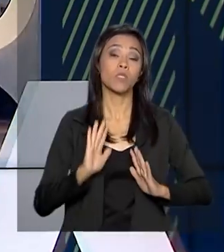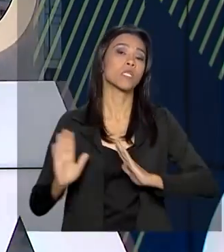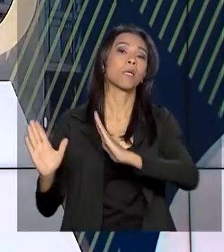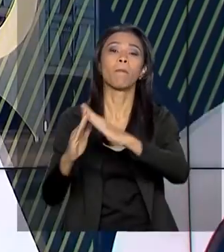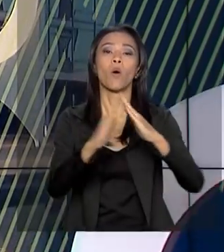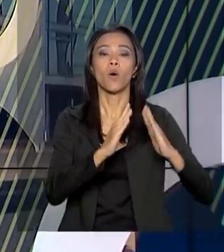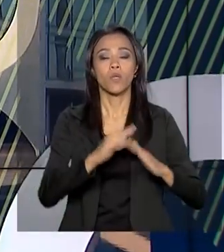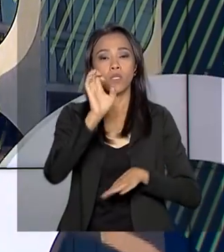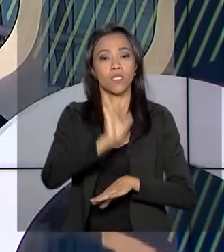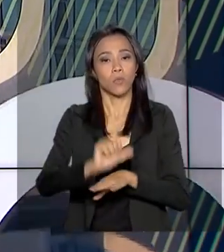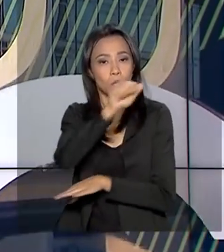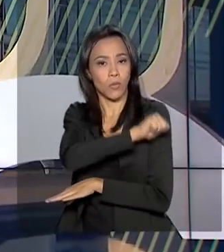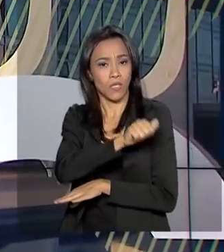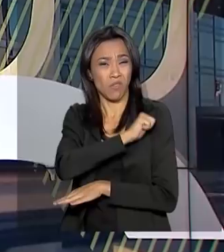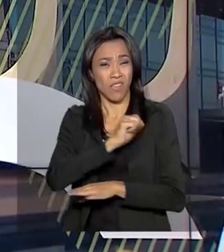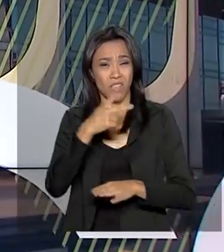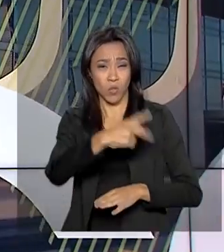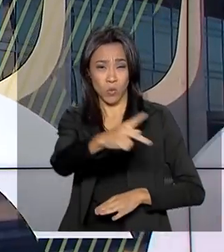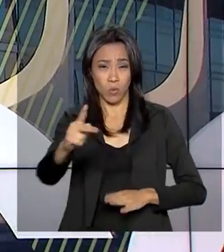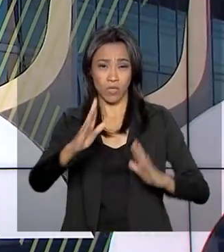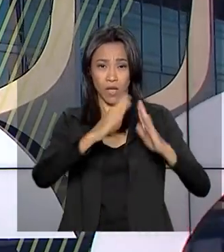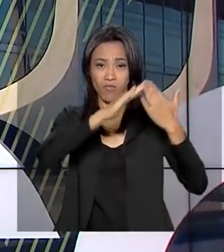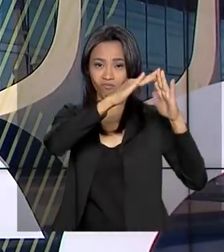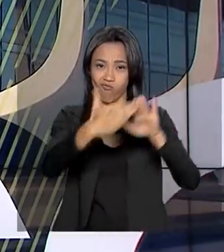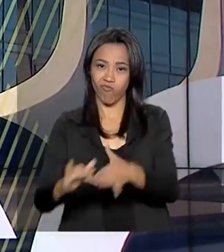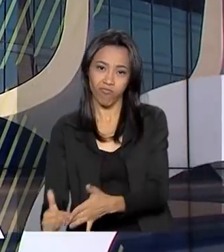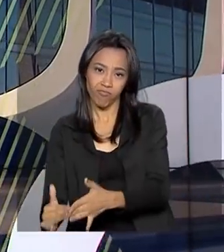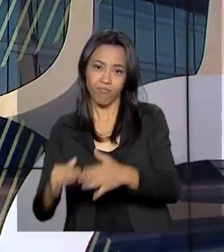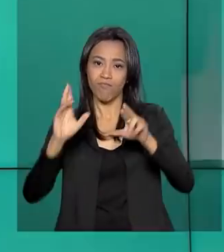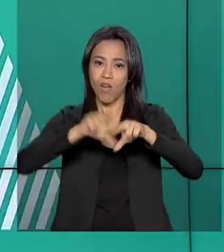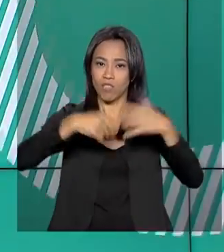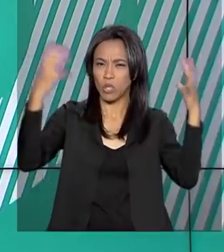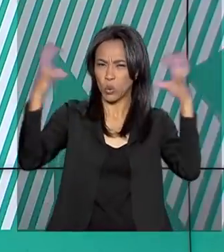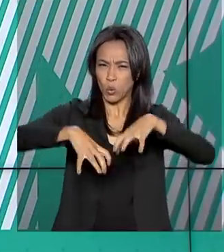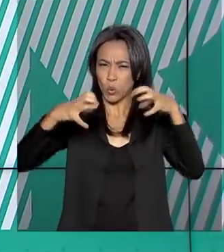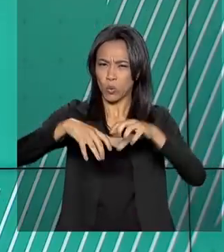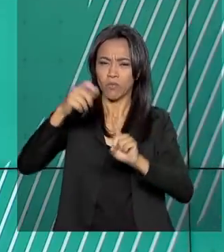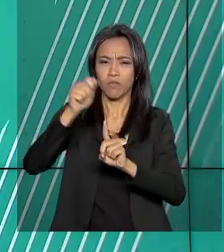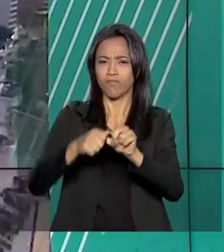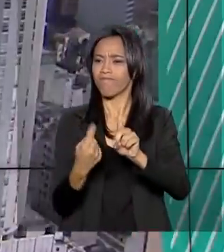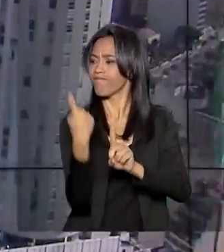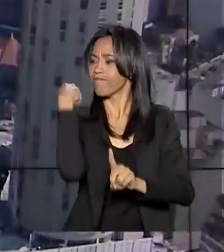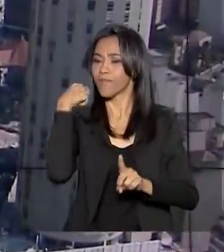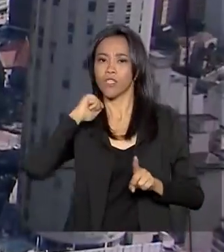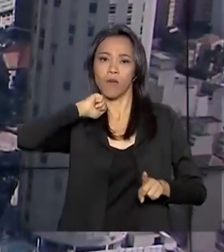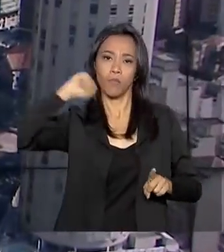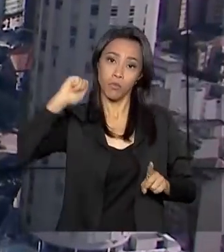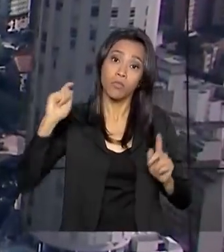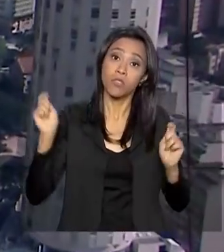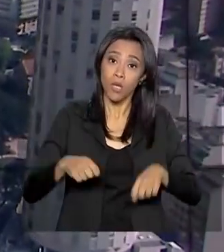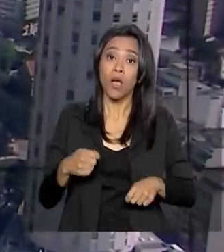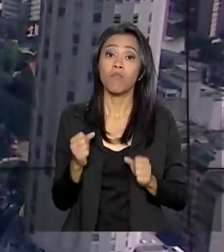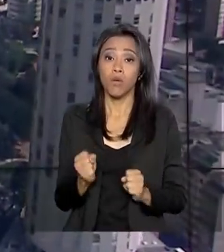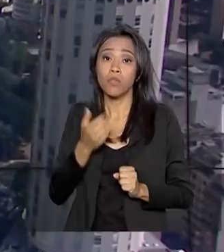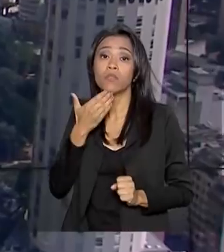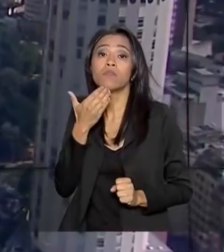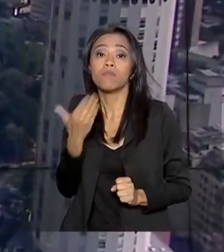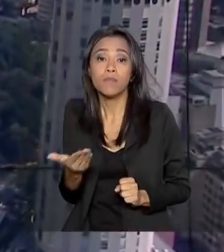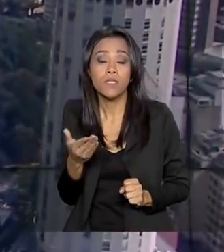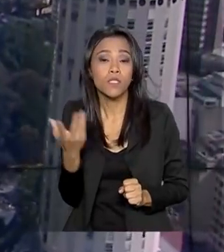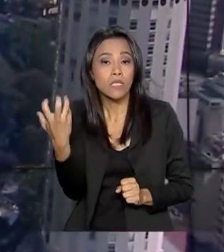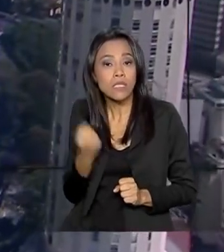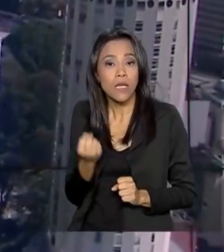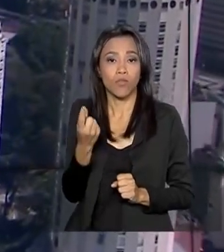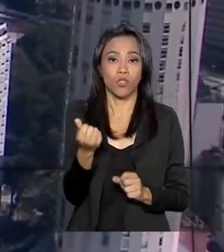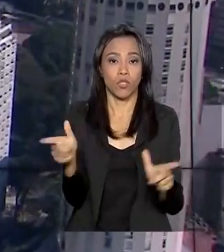do Rio de Janeiro que tiveram as casas atingidas pelas chuvas ocorridas no mês de abril já podem solicitar a liberação do saque do Fundo